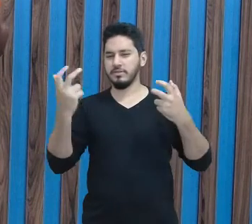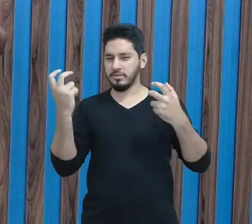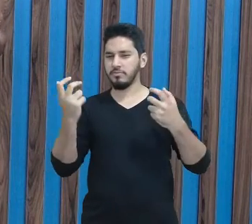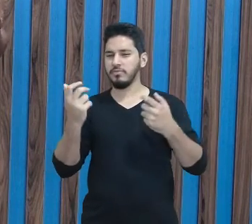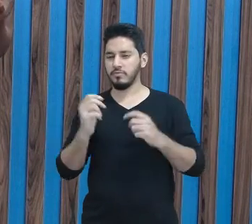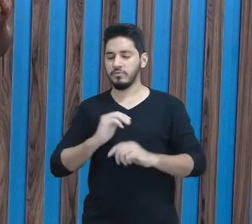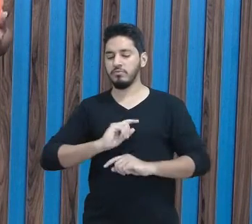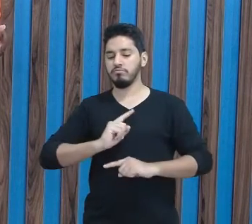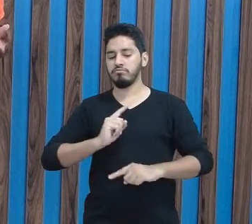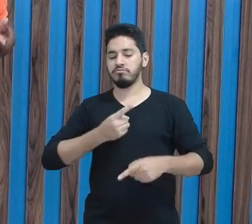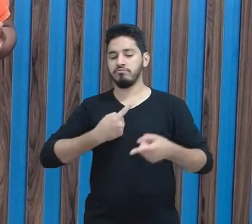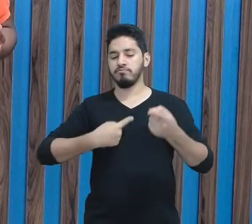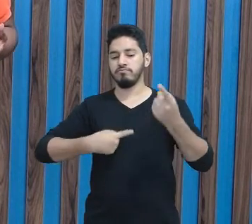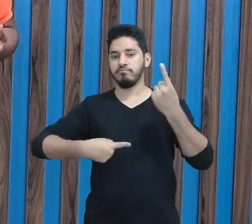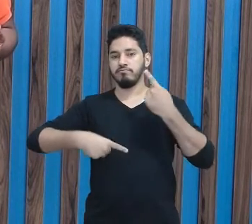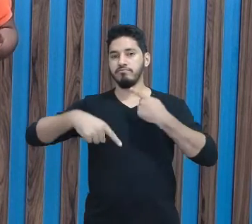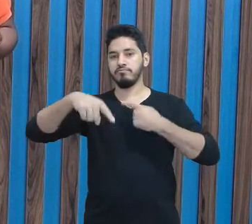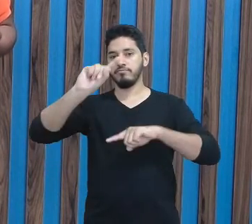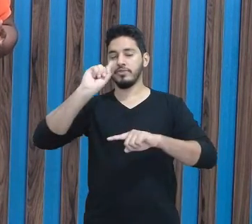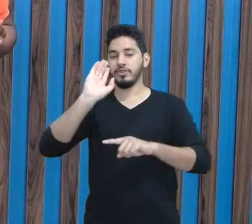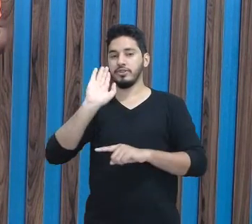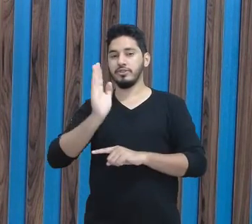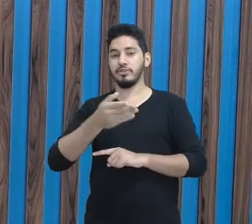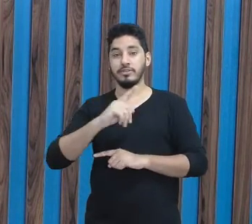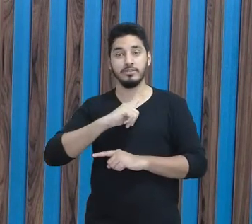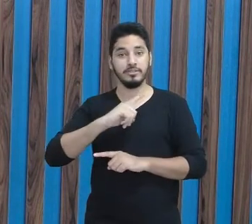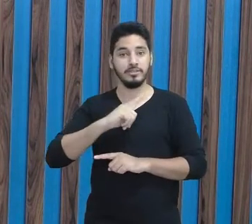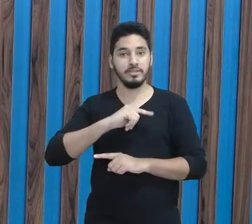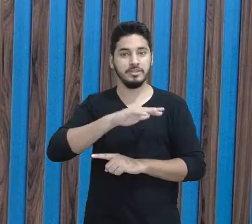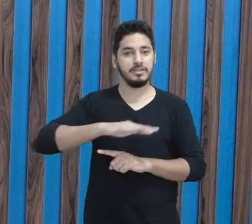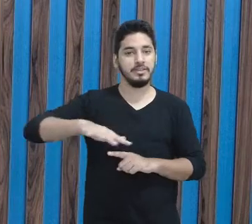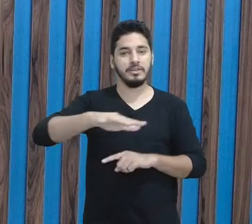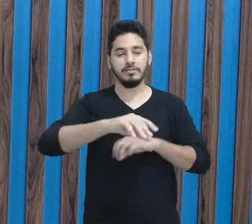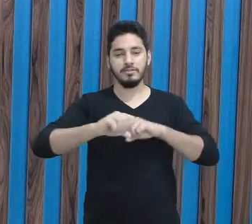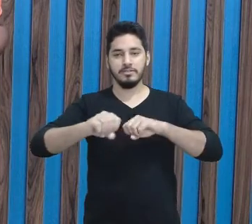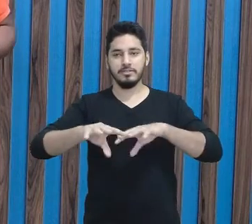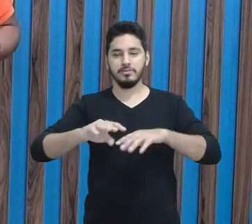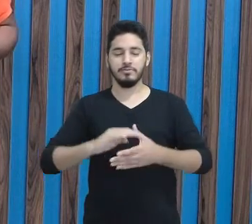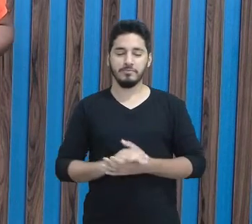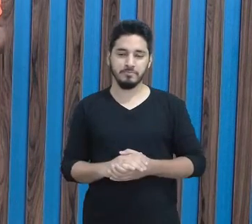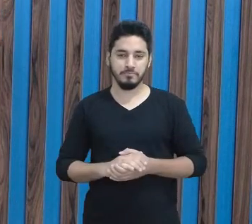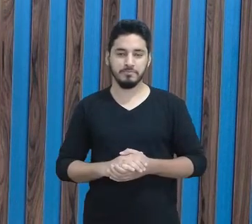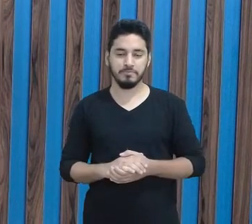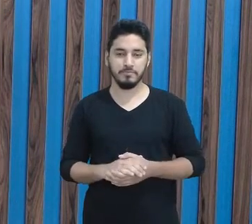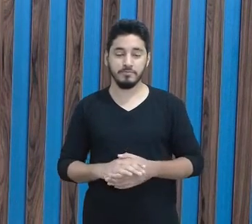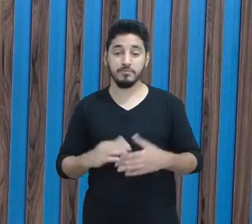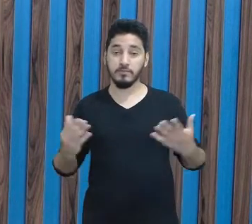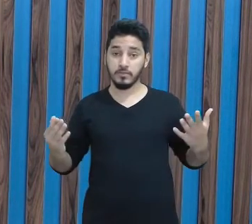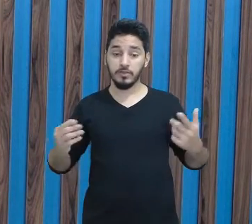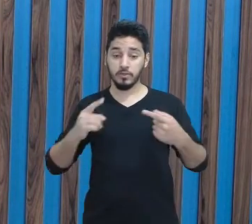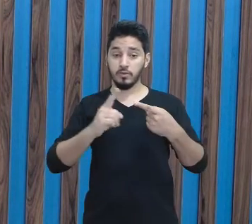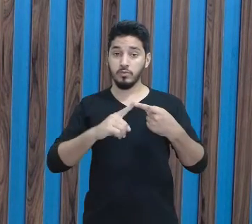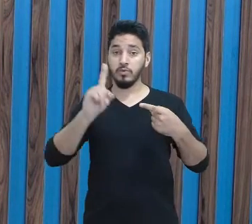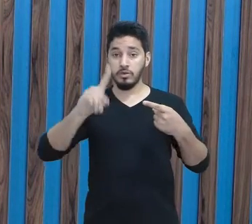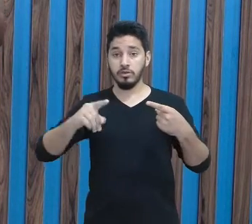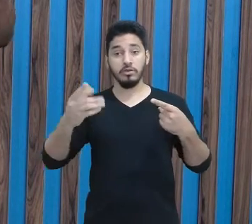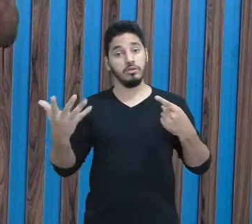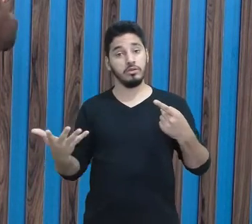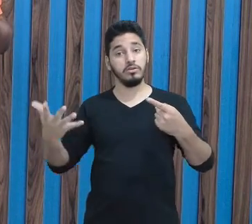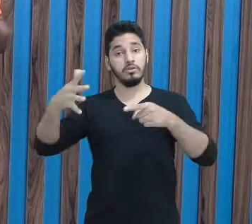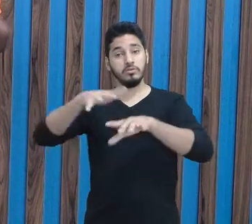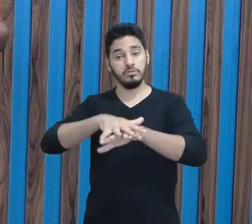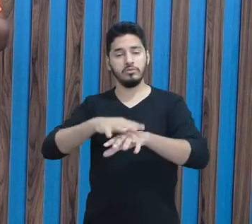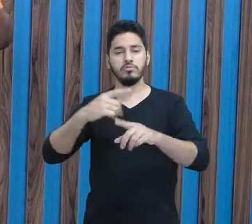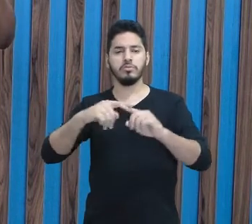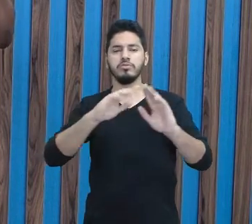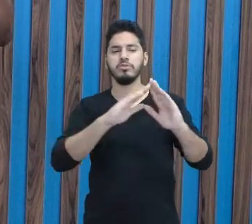evolução já encontramos nesse campo da educação. E uma delas é a inclusão, porque a escola